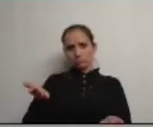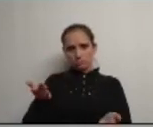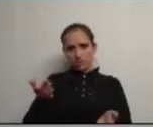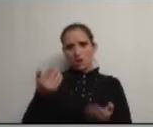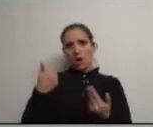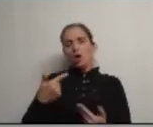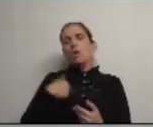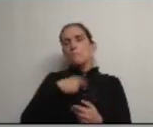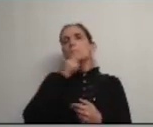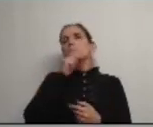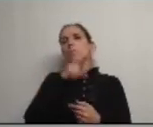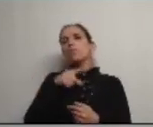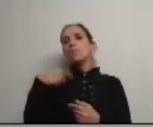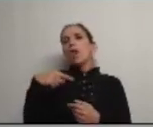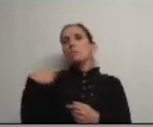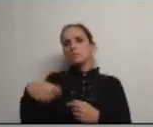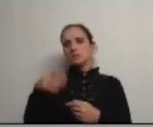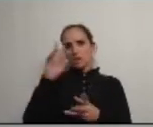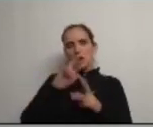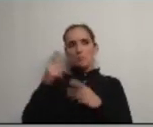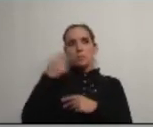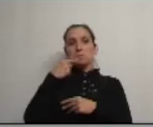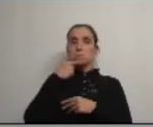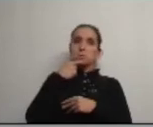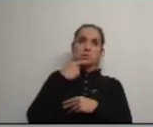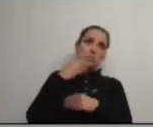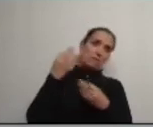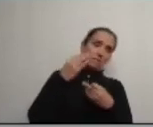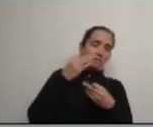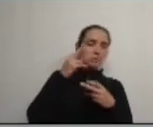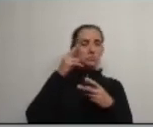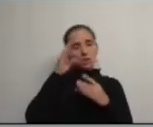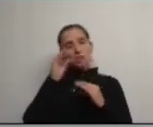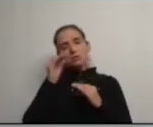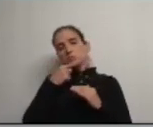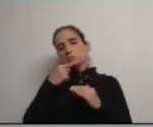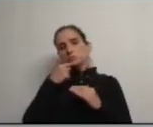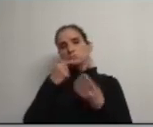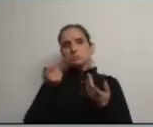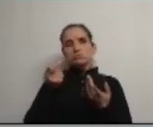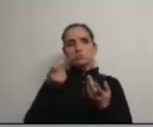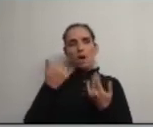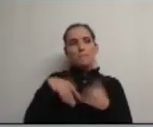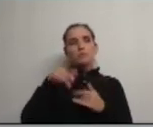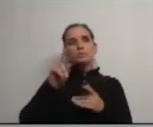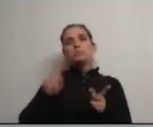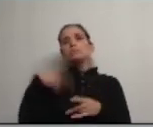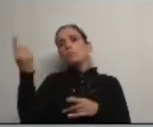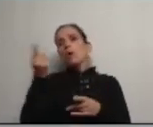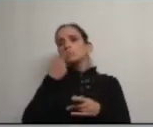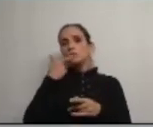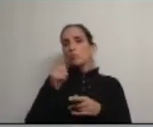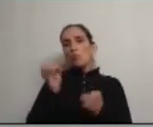e hoje podemos ter um Presidente de Câmara que saiba de ensino que tenha esse empenho e aí a questão é correta e depois não termos